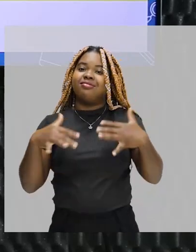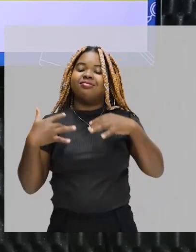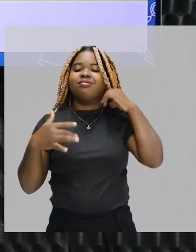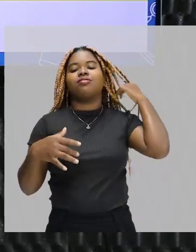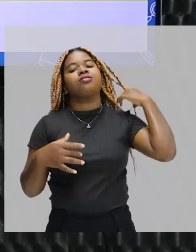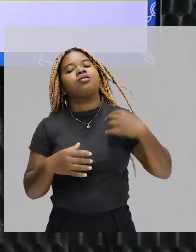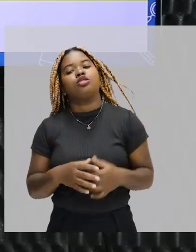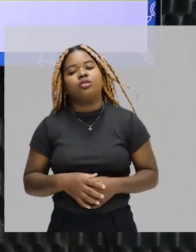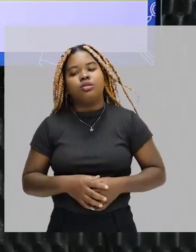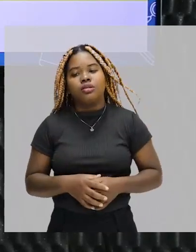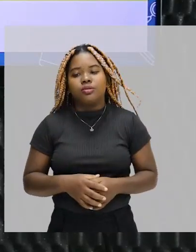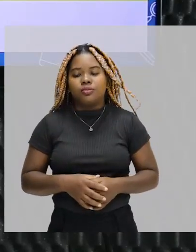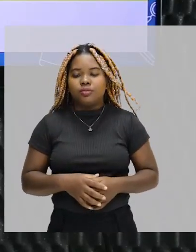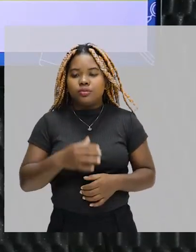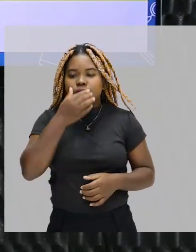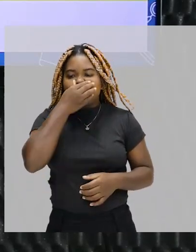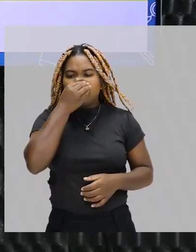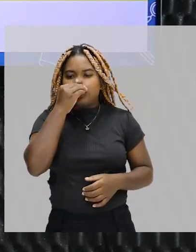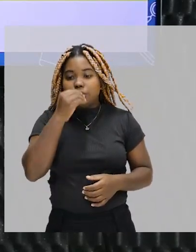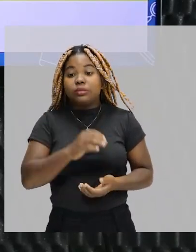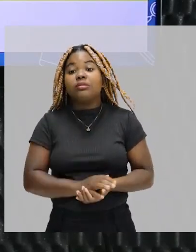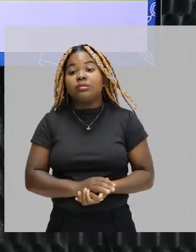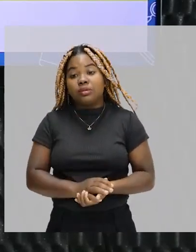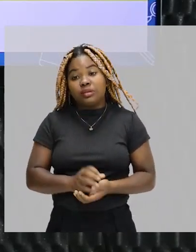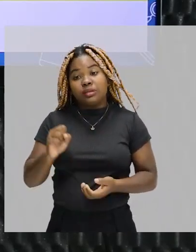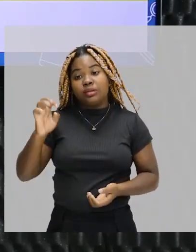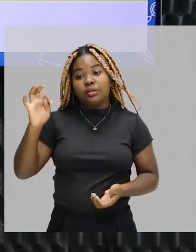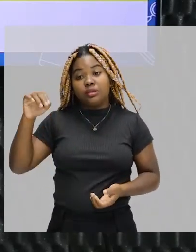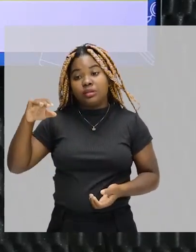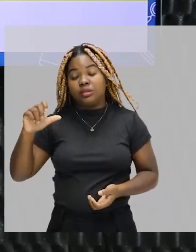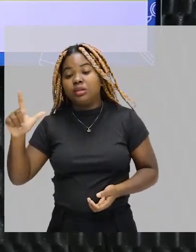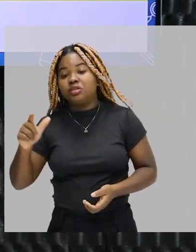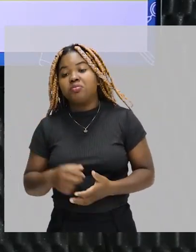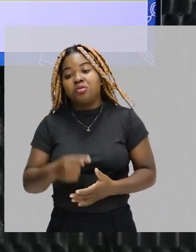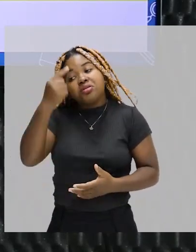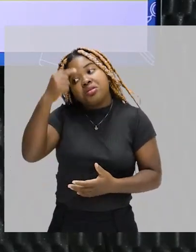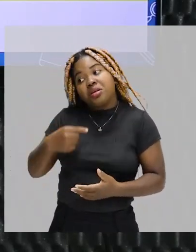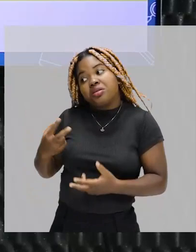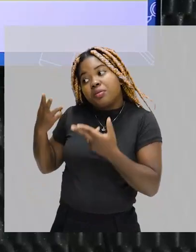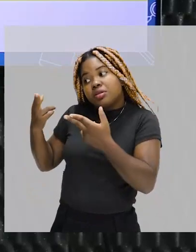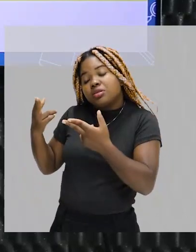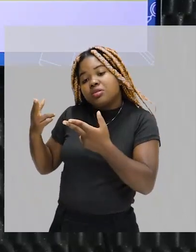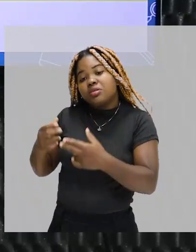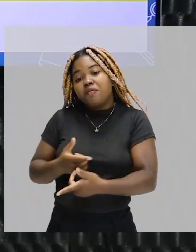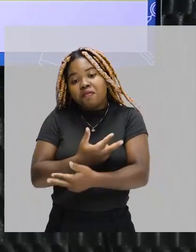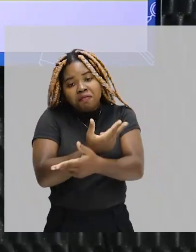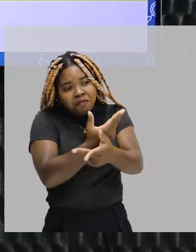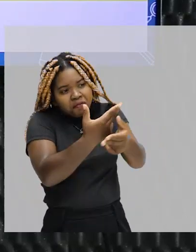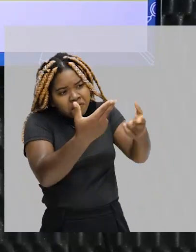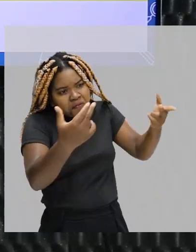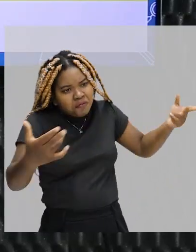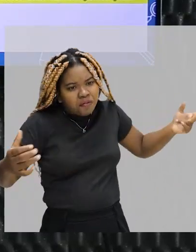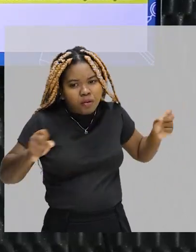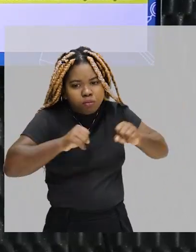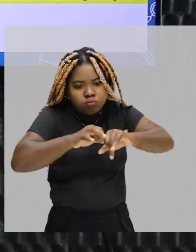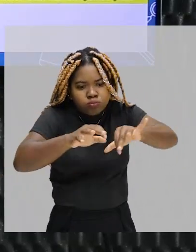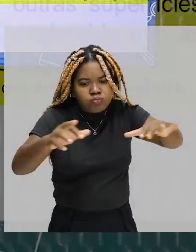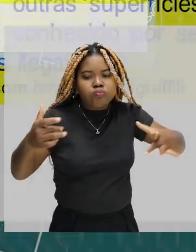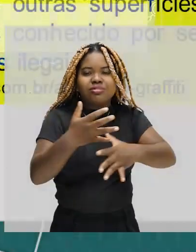fácil de reproduzir várias vezes. Então o stencil pode ser essa mesma imagem aqui dezenas de vezes espalhada pela cidade.